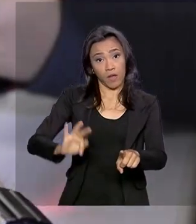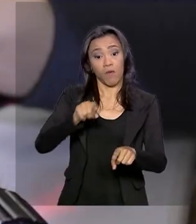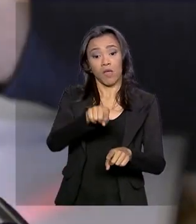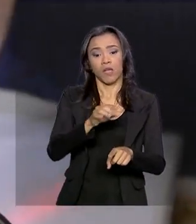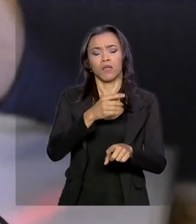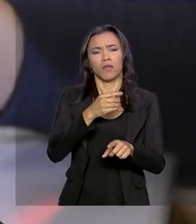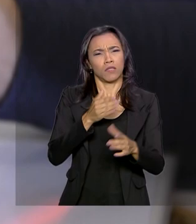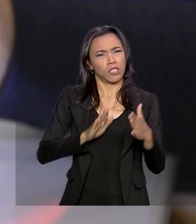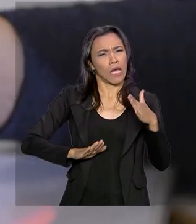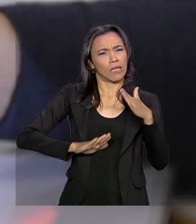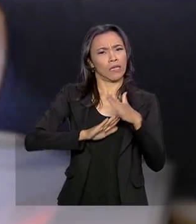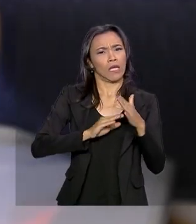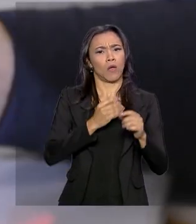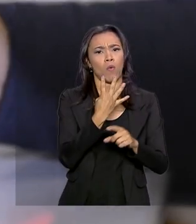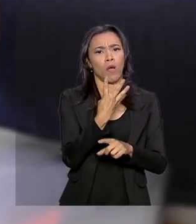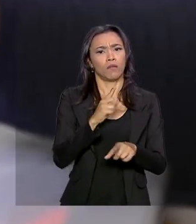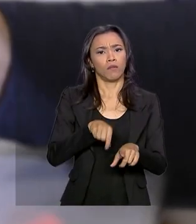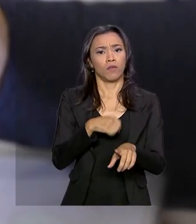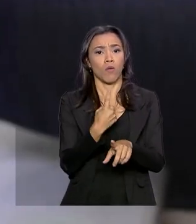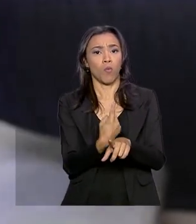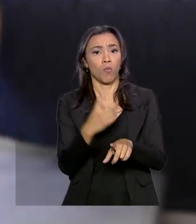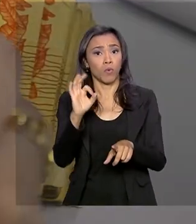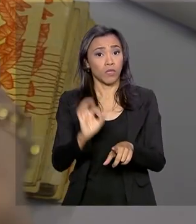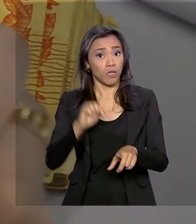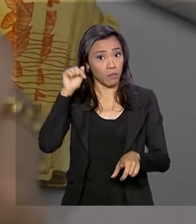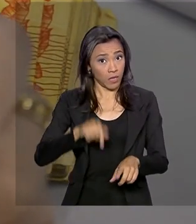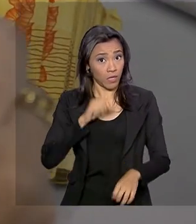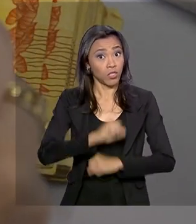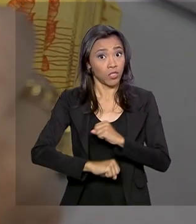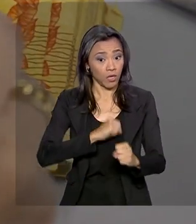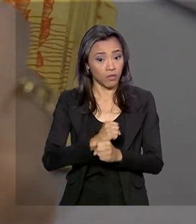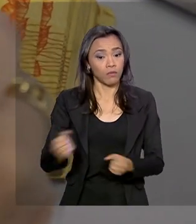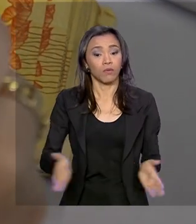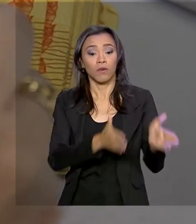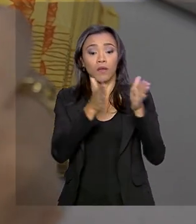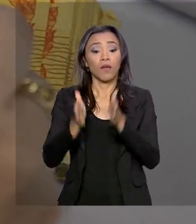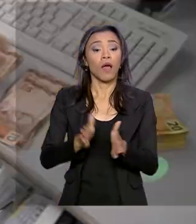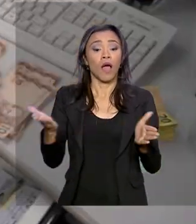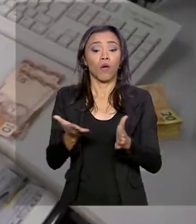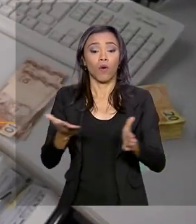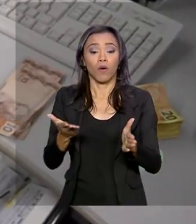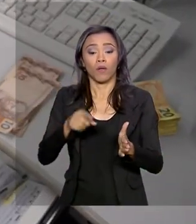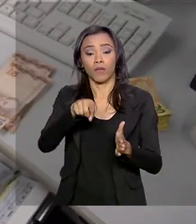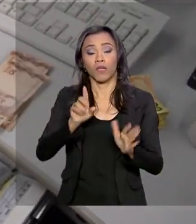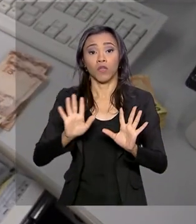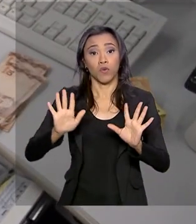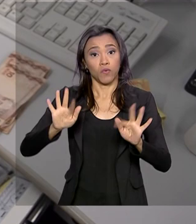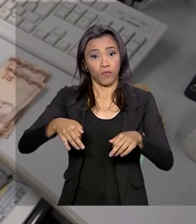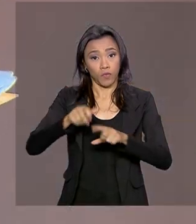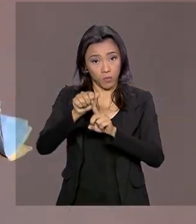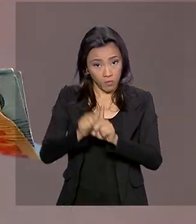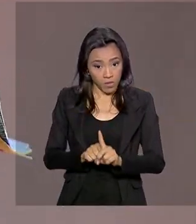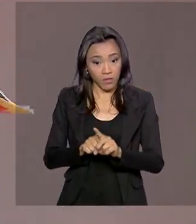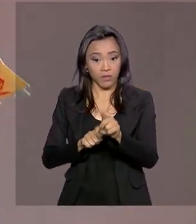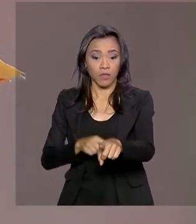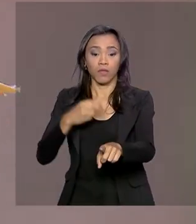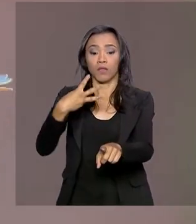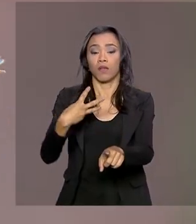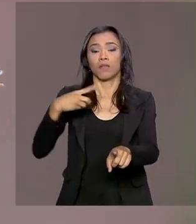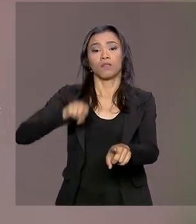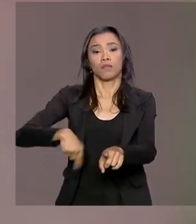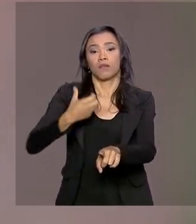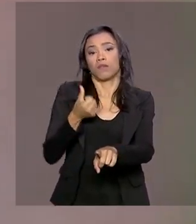chegaria a 4,1% neste ano. Agora, a projeção é que o ano termine com a inflação de 3